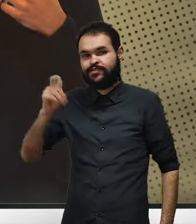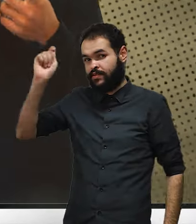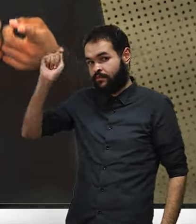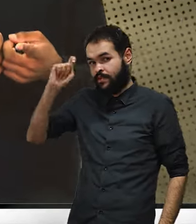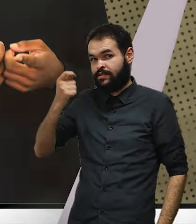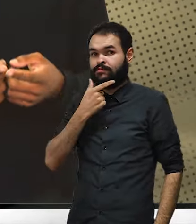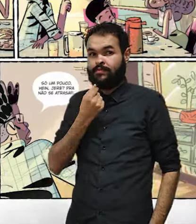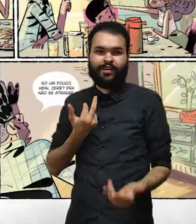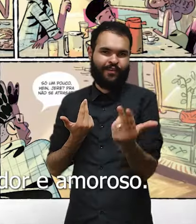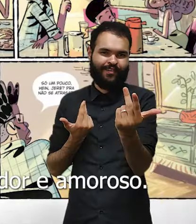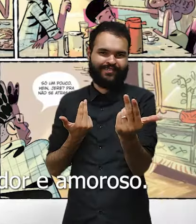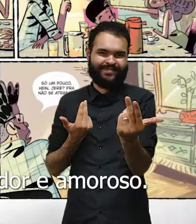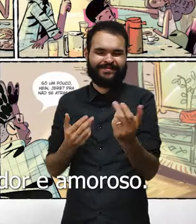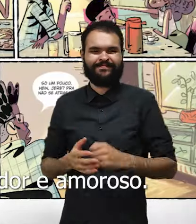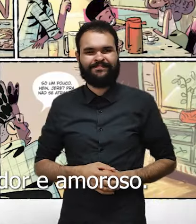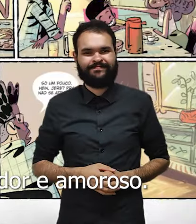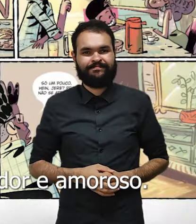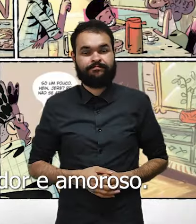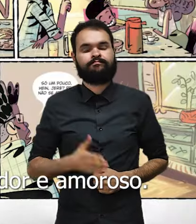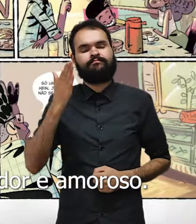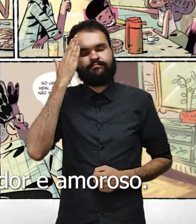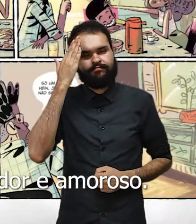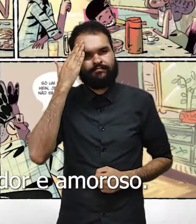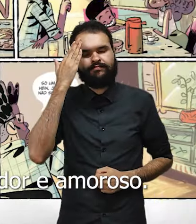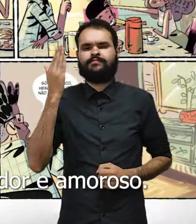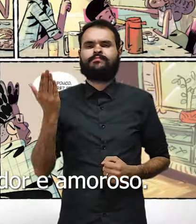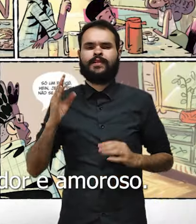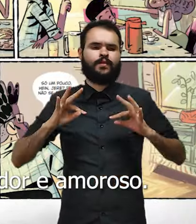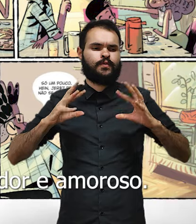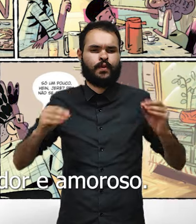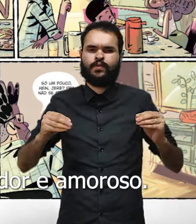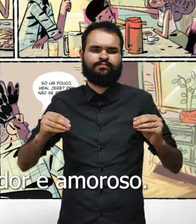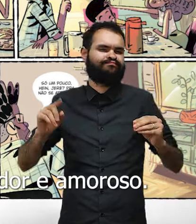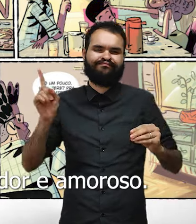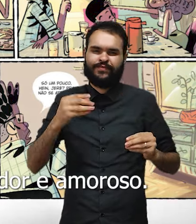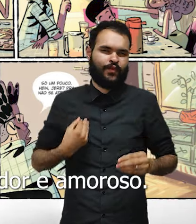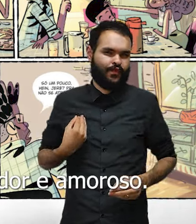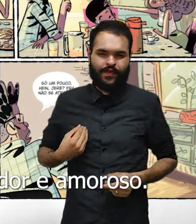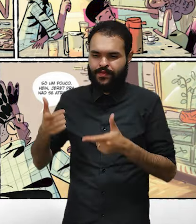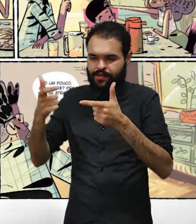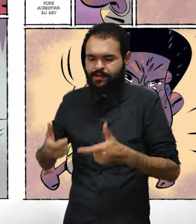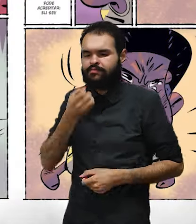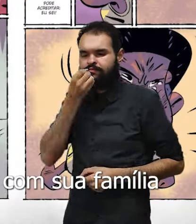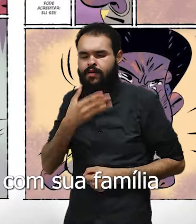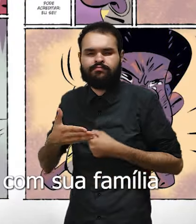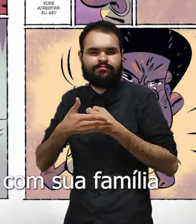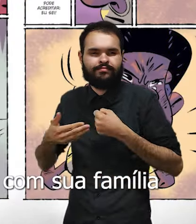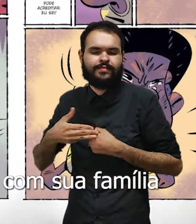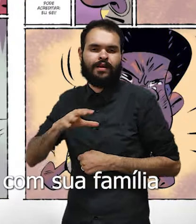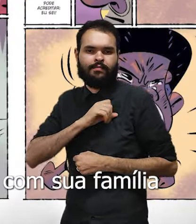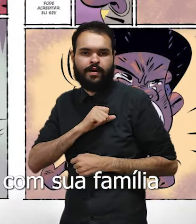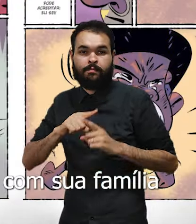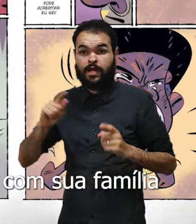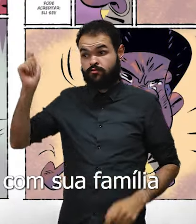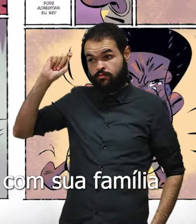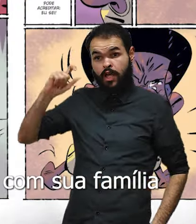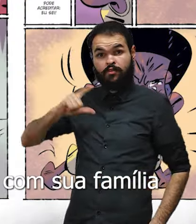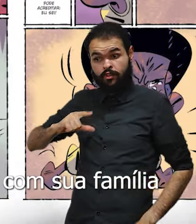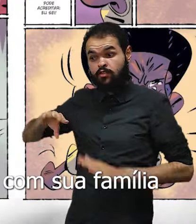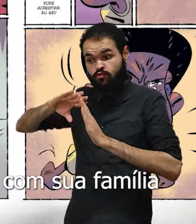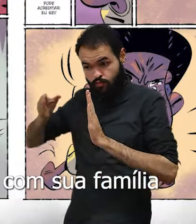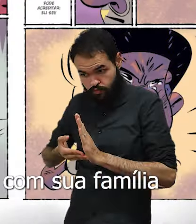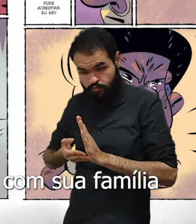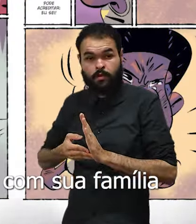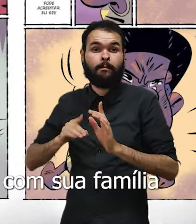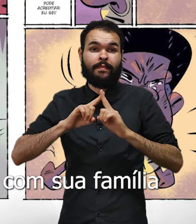eu, como você. Sei que nem todos vivem em um ambiente leve, acolhedor e amoroso. Mas Jeremias, mesmo tendo tudo isso,